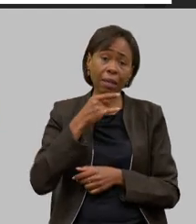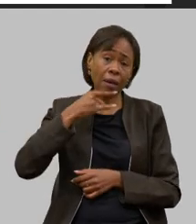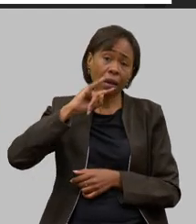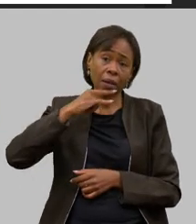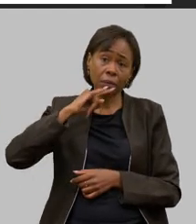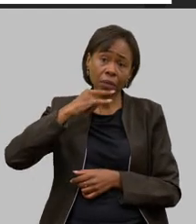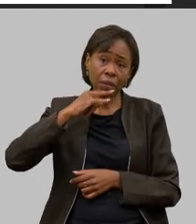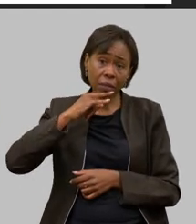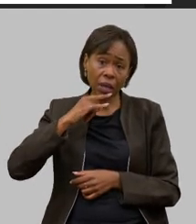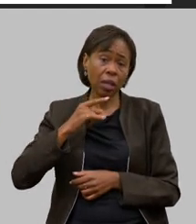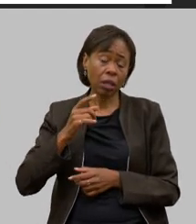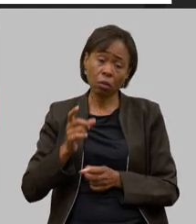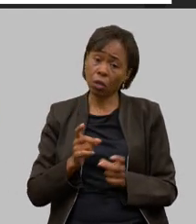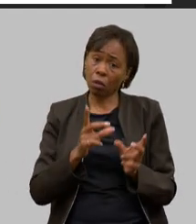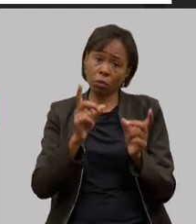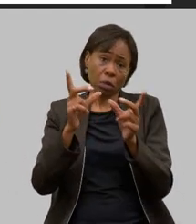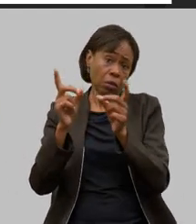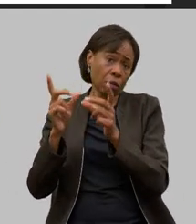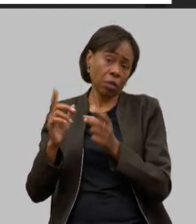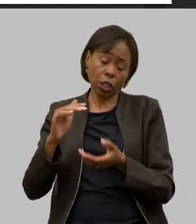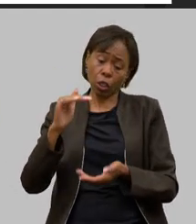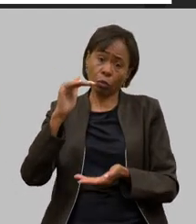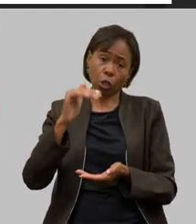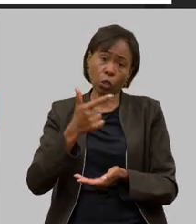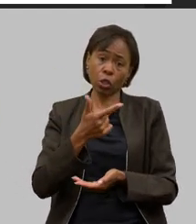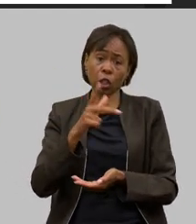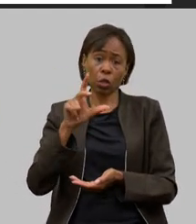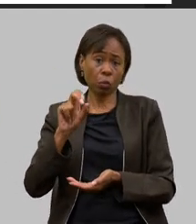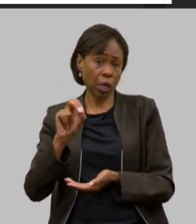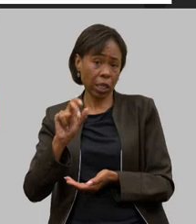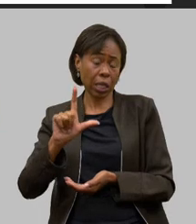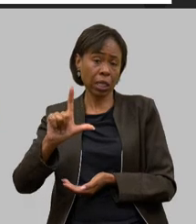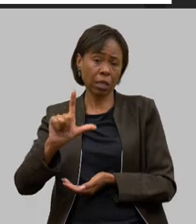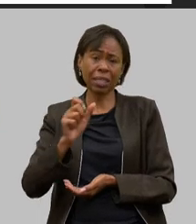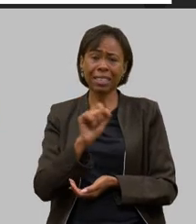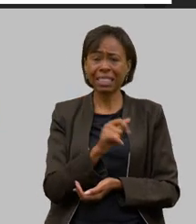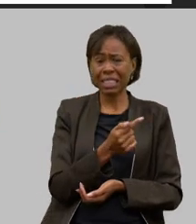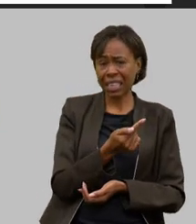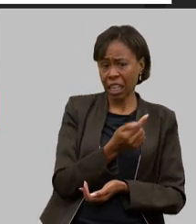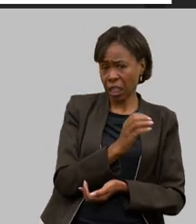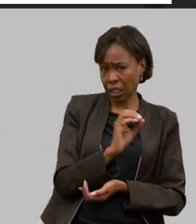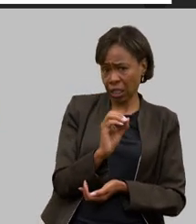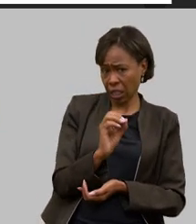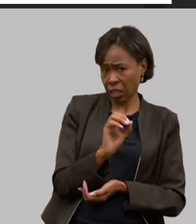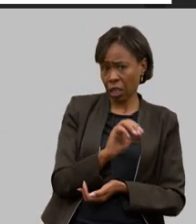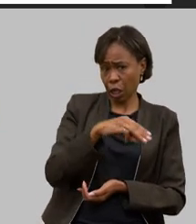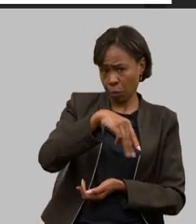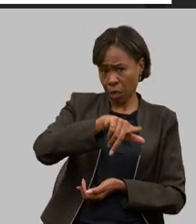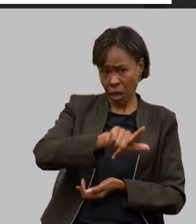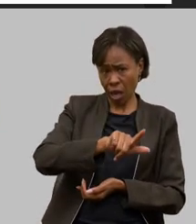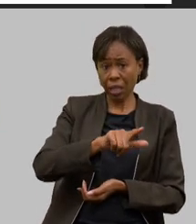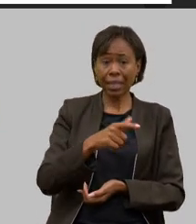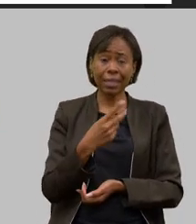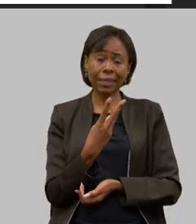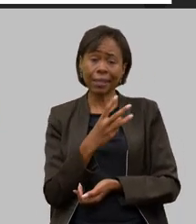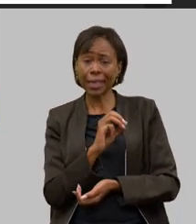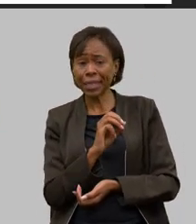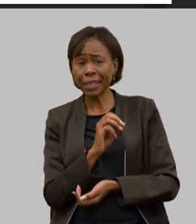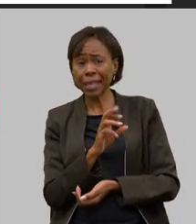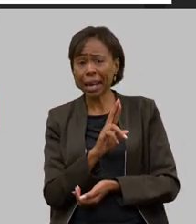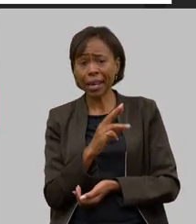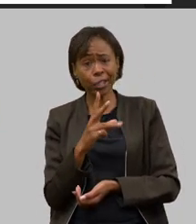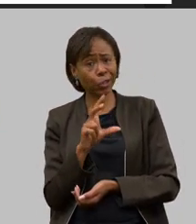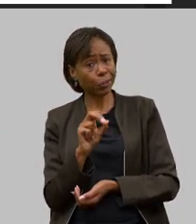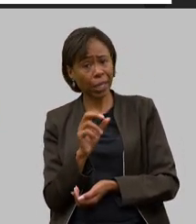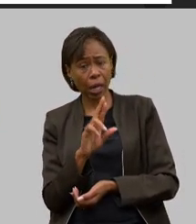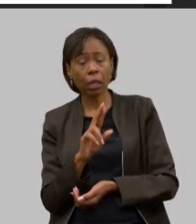bombona de 200, 250 litros se você põe em uma garrafinha de 700 ml você vende ela por 30, 50 reais e convidar todos vocês